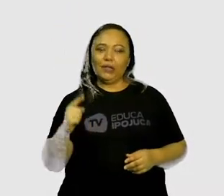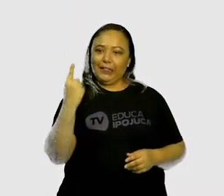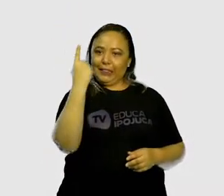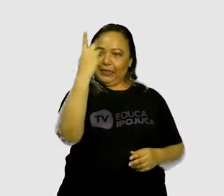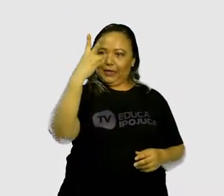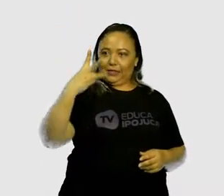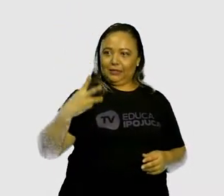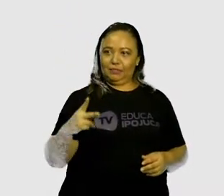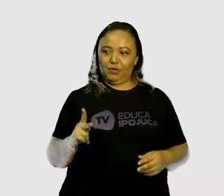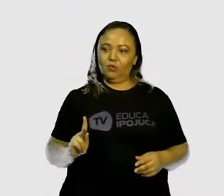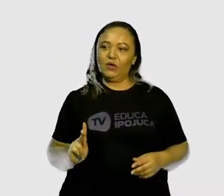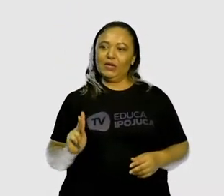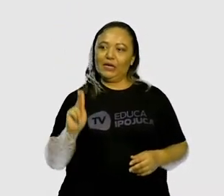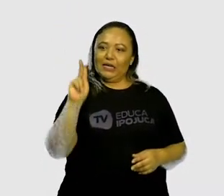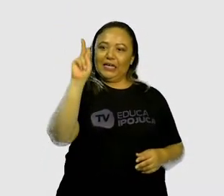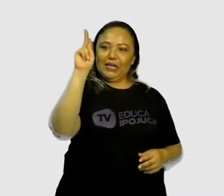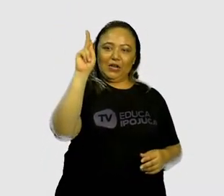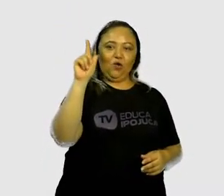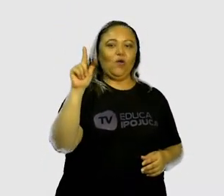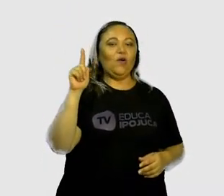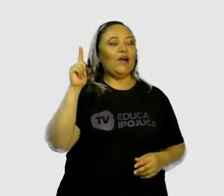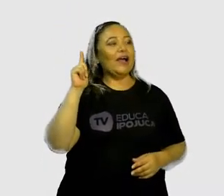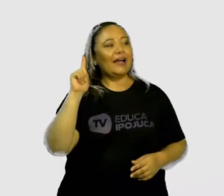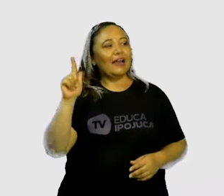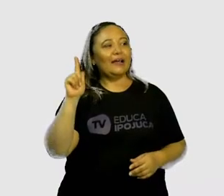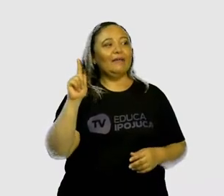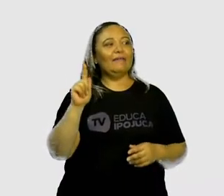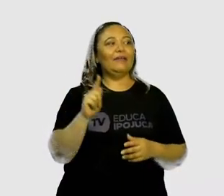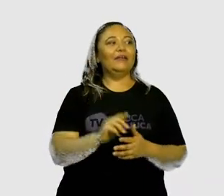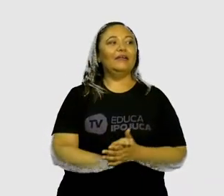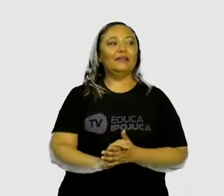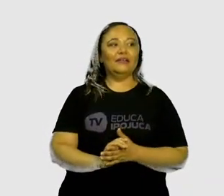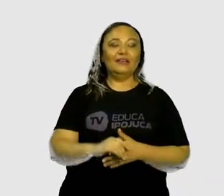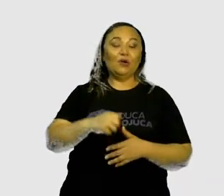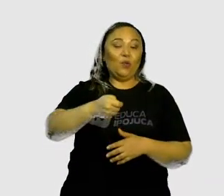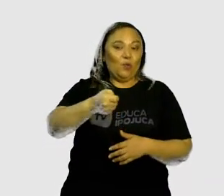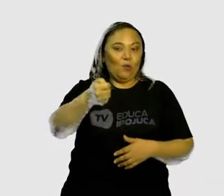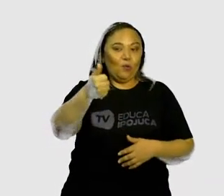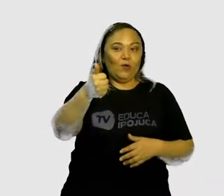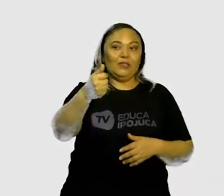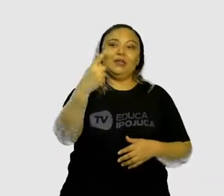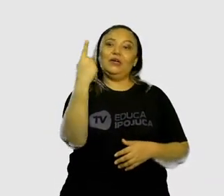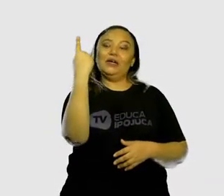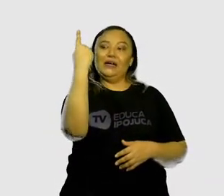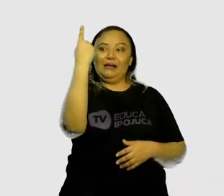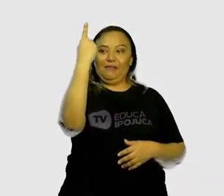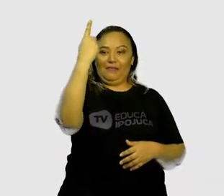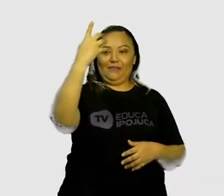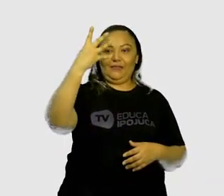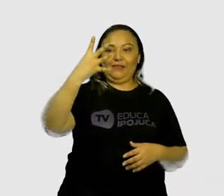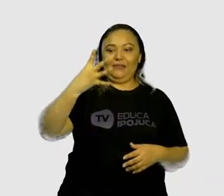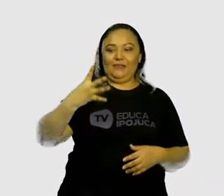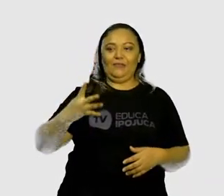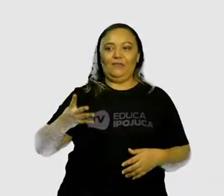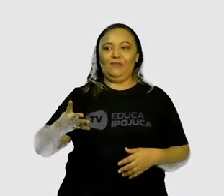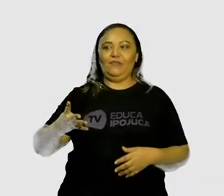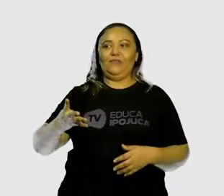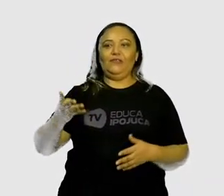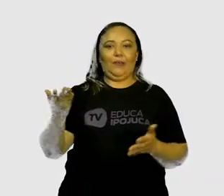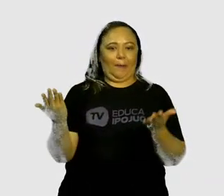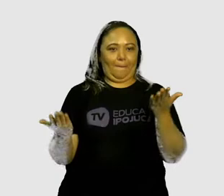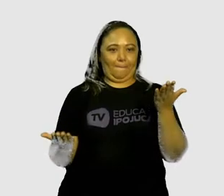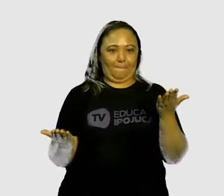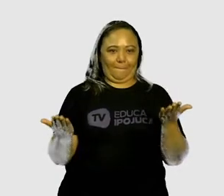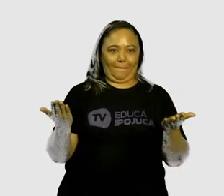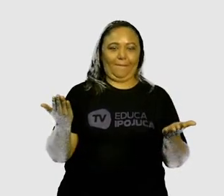.745 quilogramas, o que dá quase 14 toneladas. Número